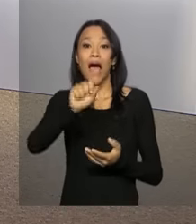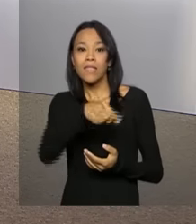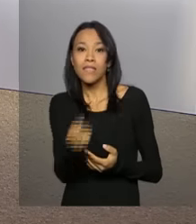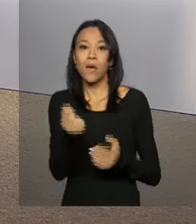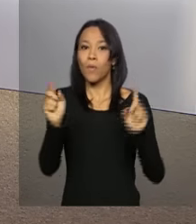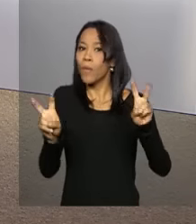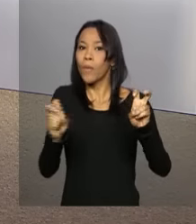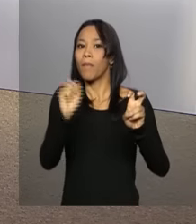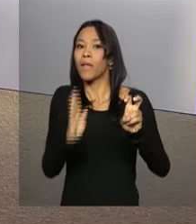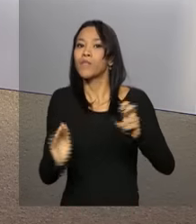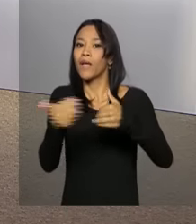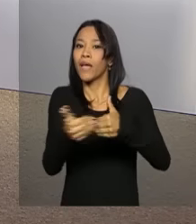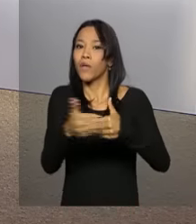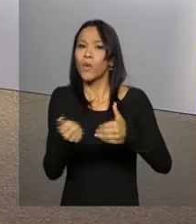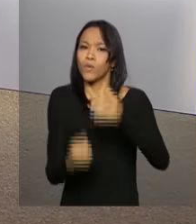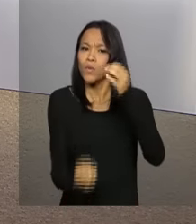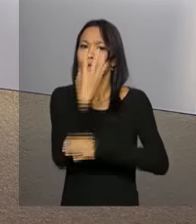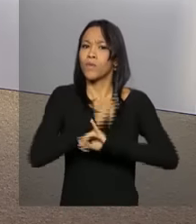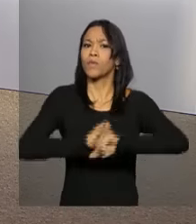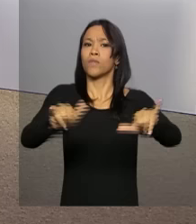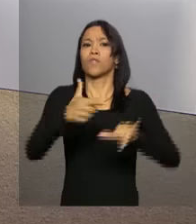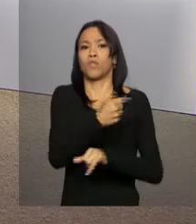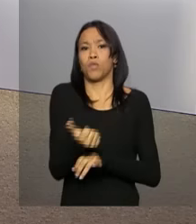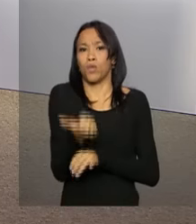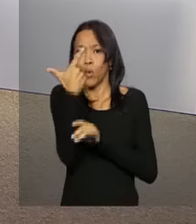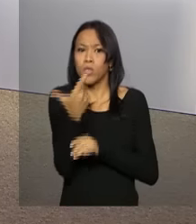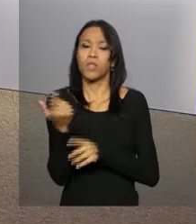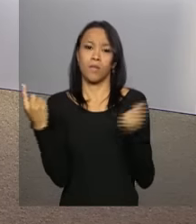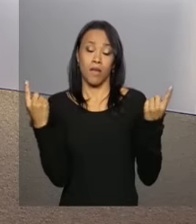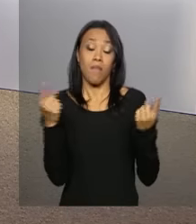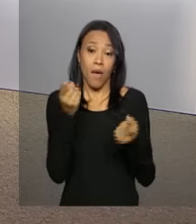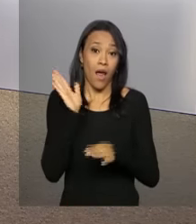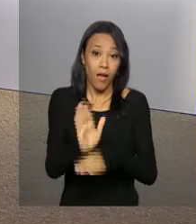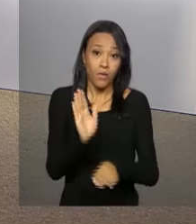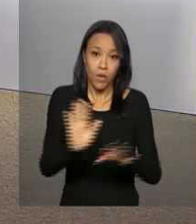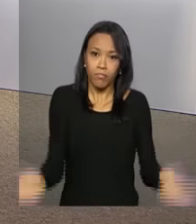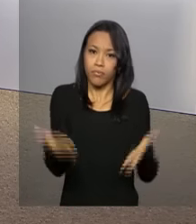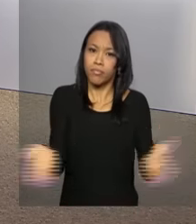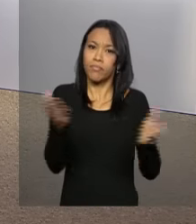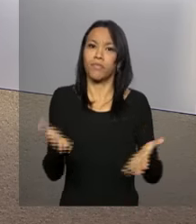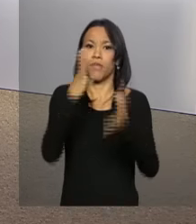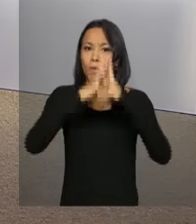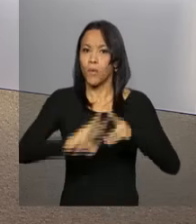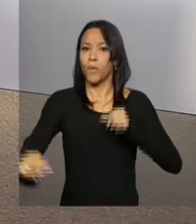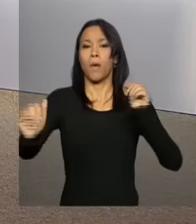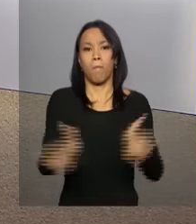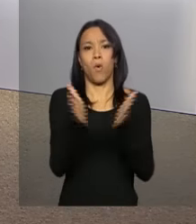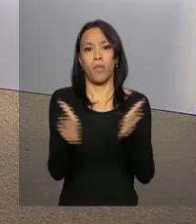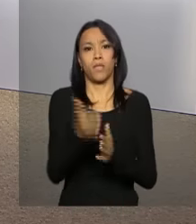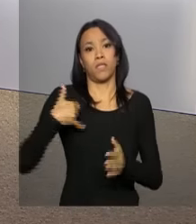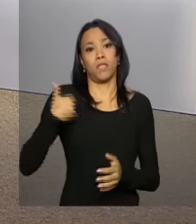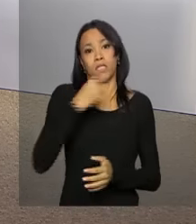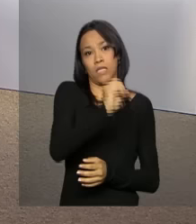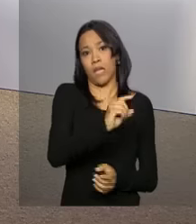Carinhoso, iniciativa lançada em maio de 2012 para combater a extrema pobreza. O marco visa atender crianças de 0